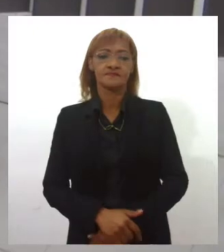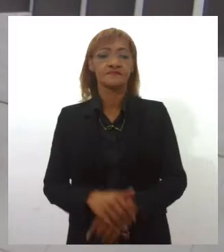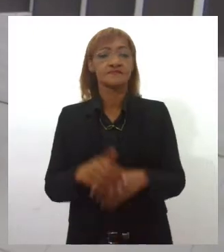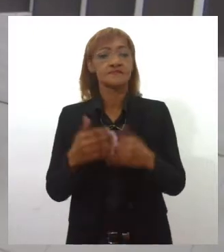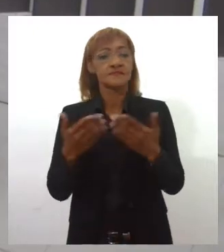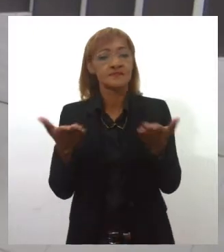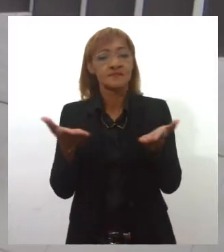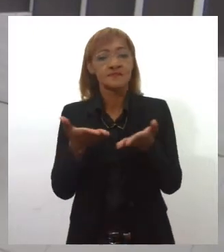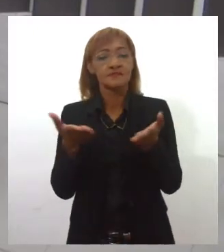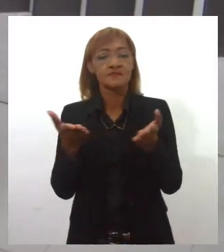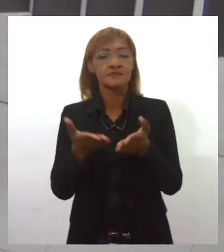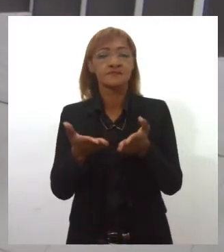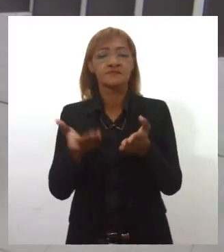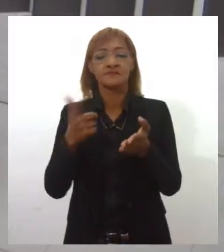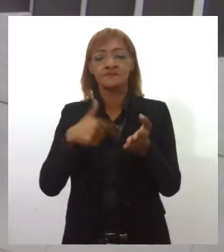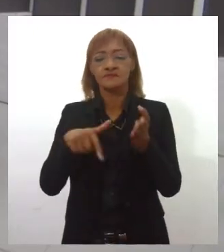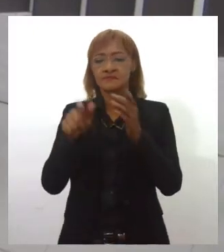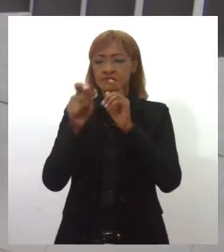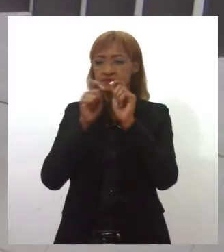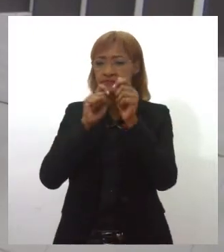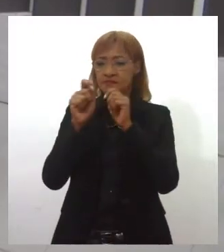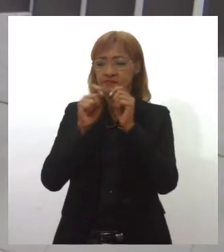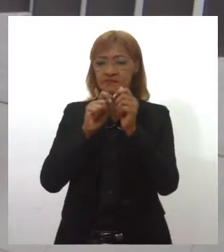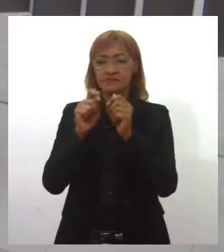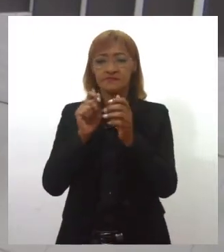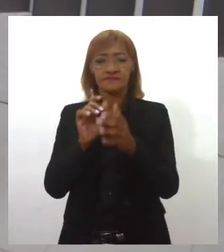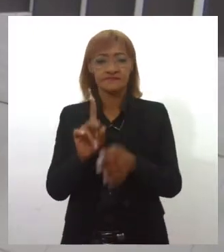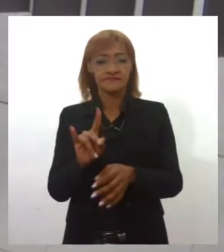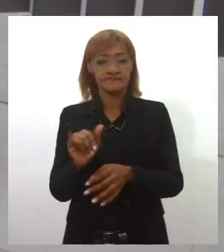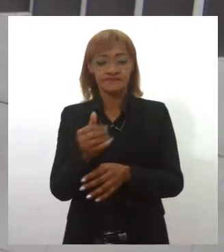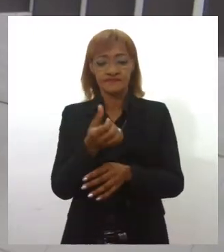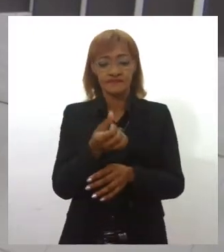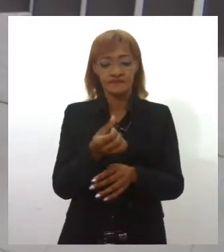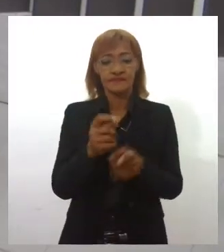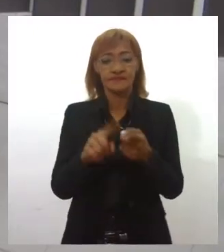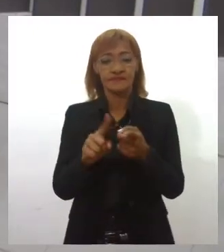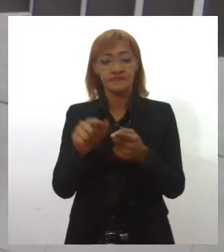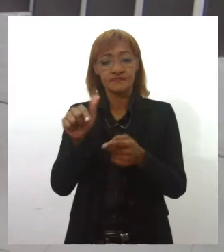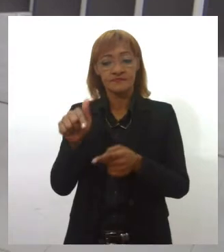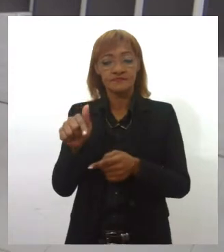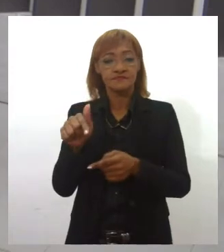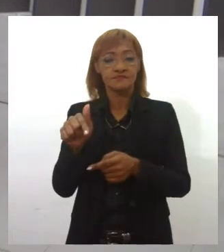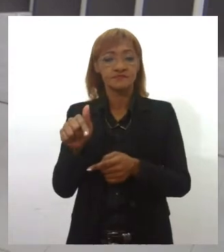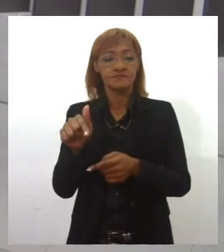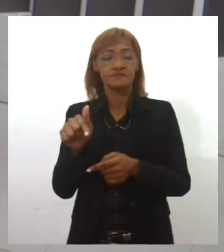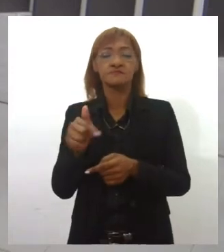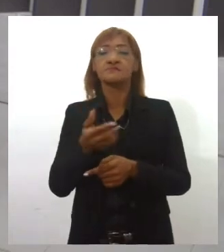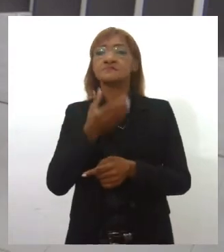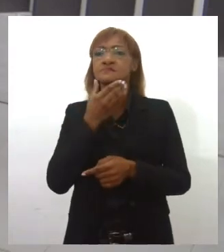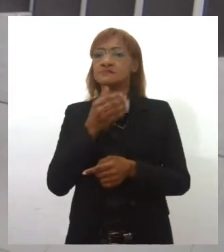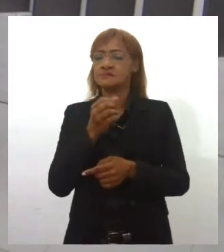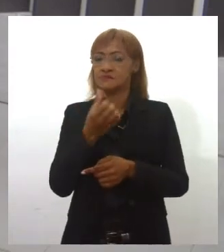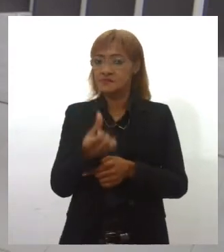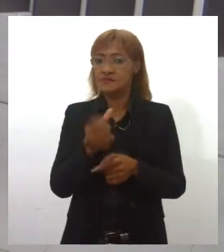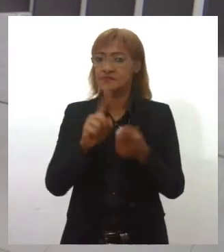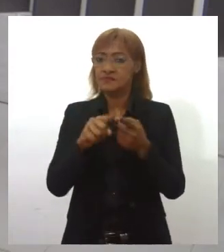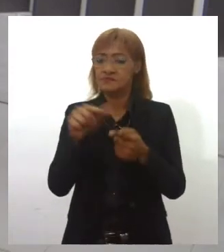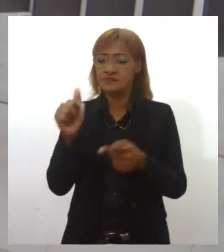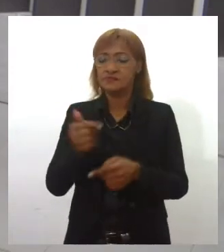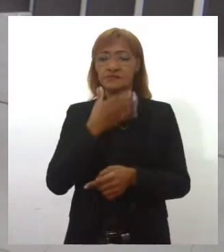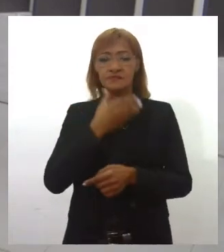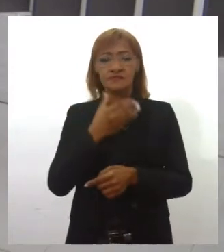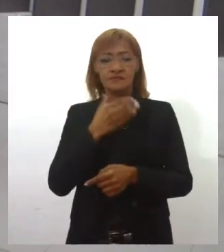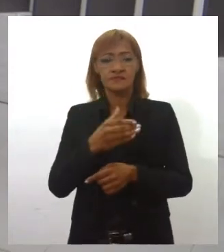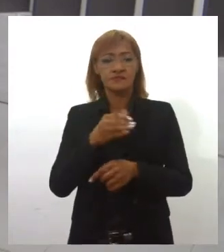E agora vamos com mais entrevistas. Acontecem nos dias 6 e 7 de dezembro as conferências intermunicipais de educação